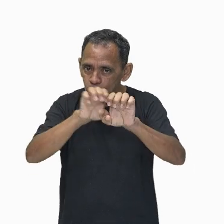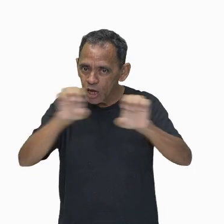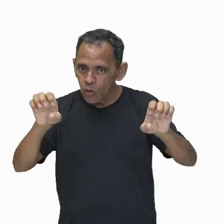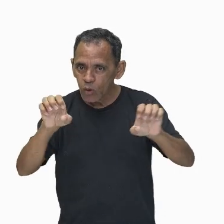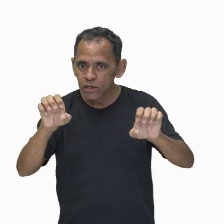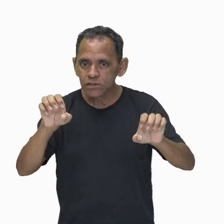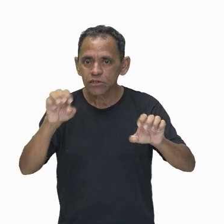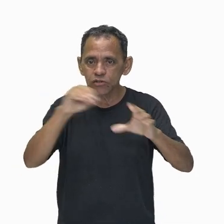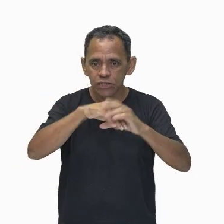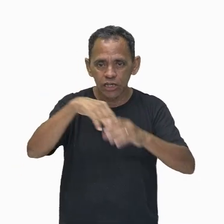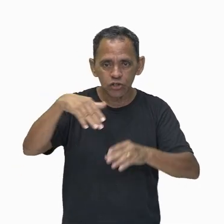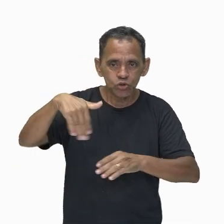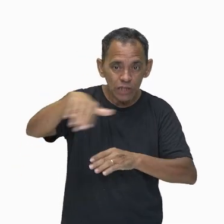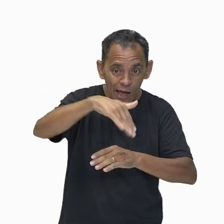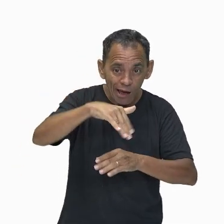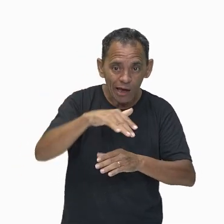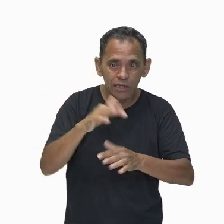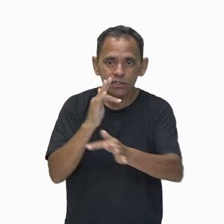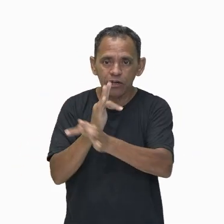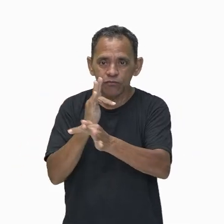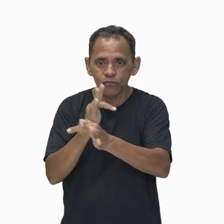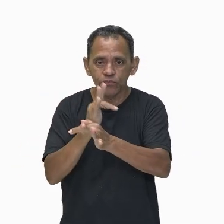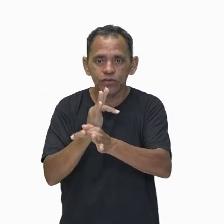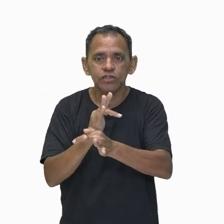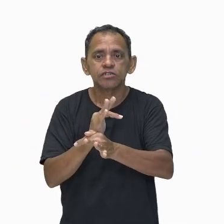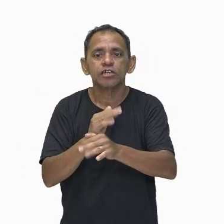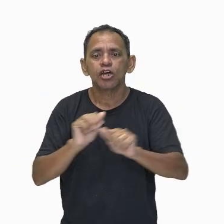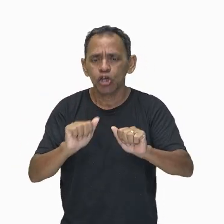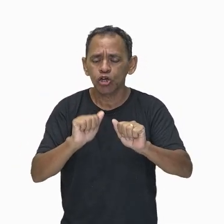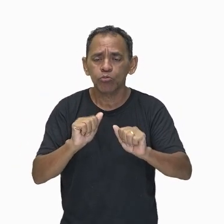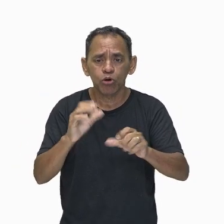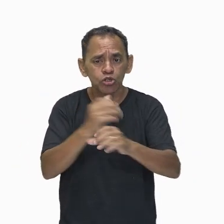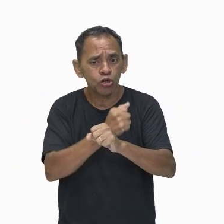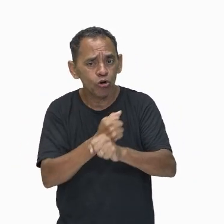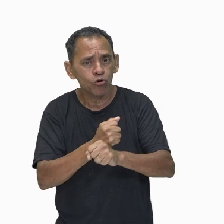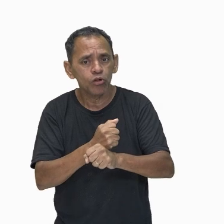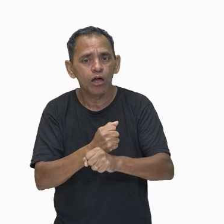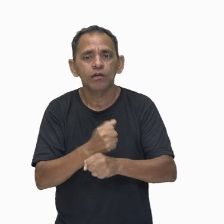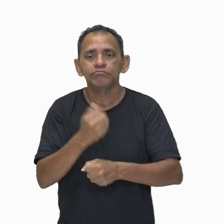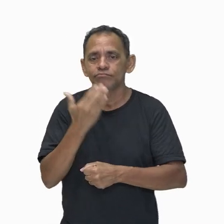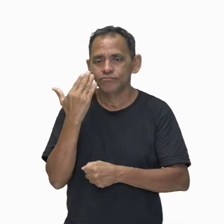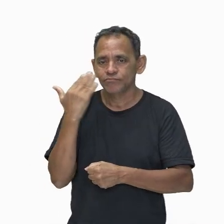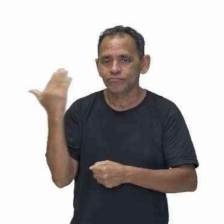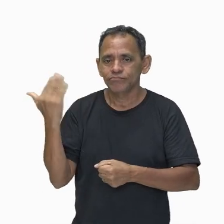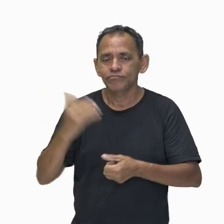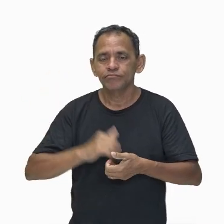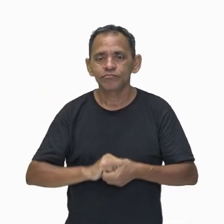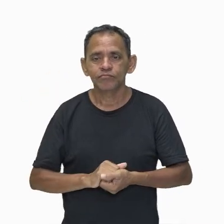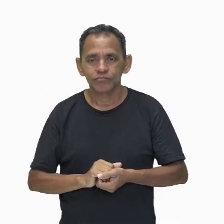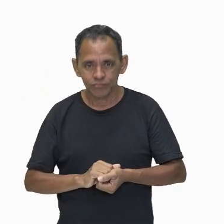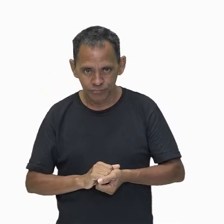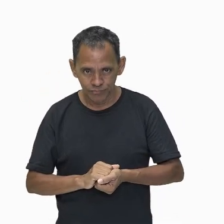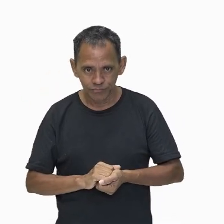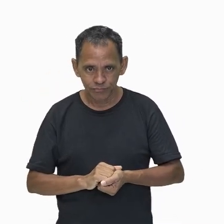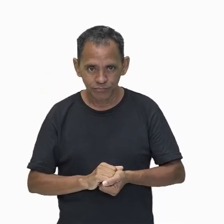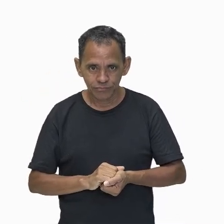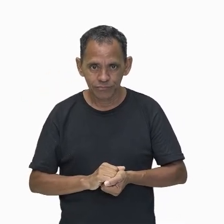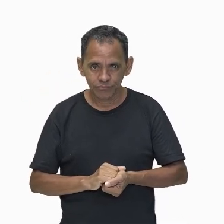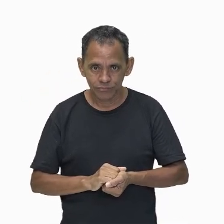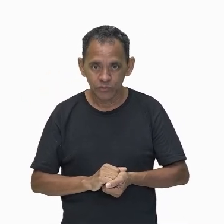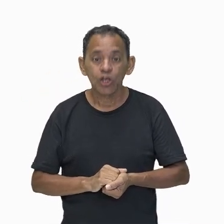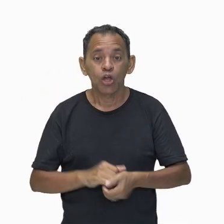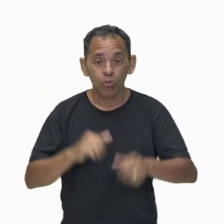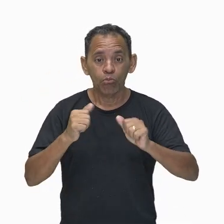cinética. Que equação é essa, professor Kelvin? Dá só uma olhada. A energia cinética pode ser